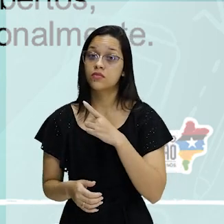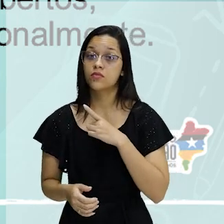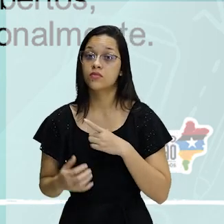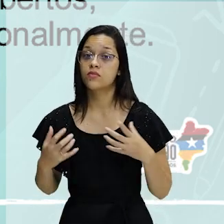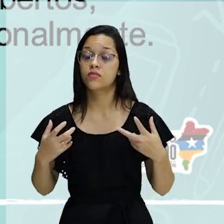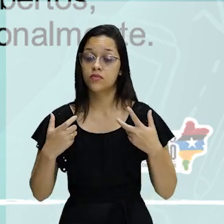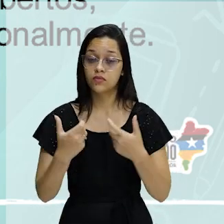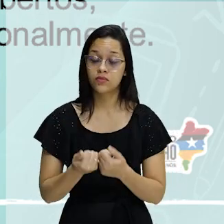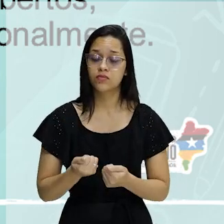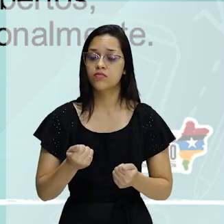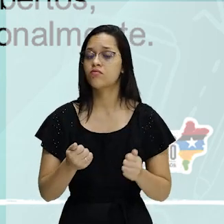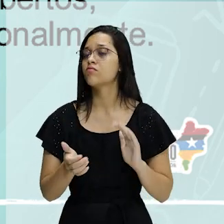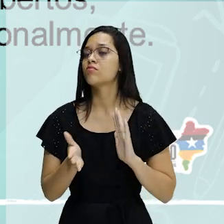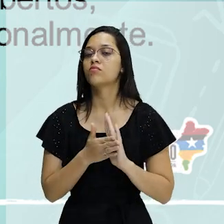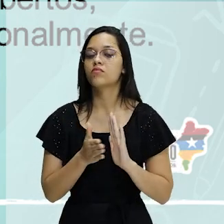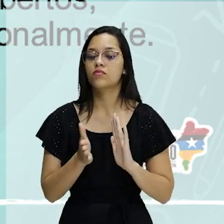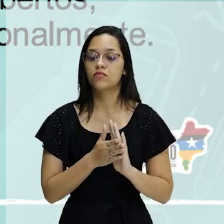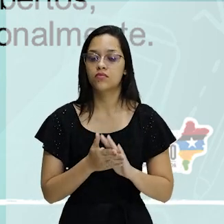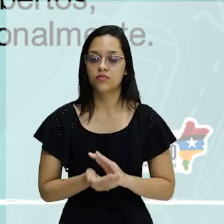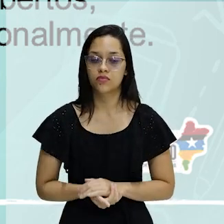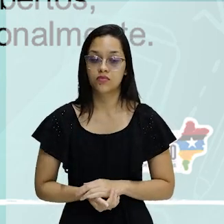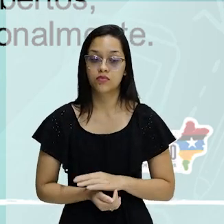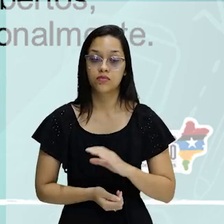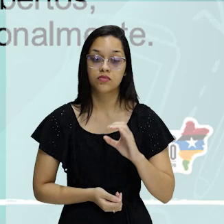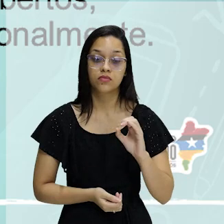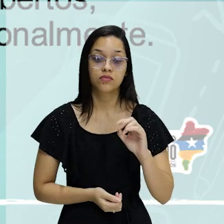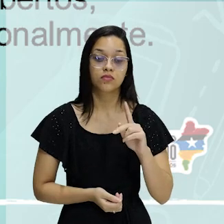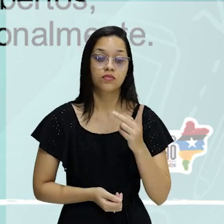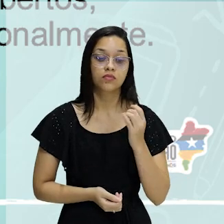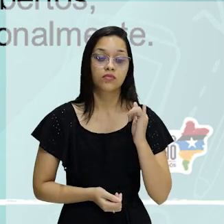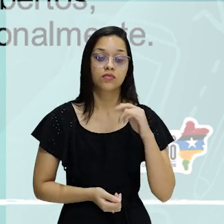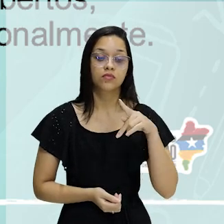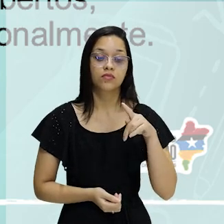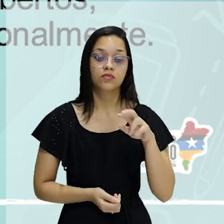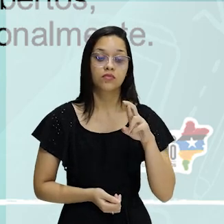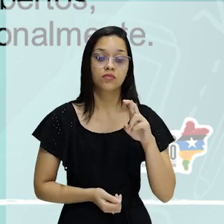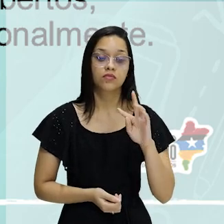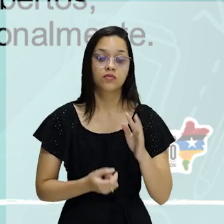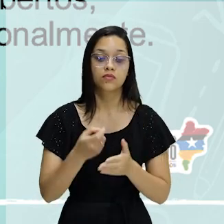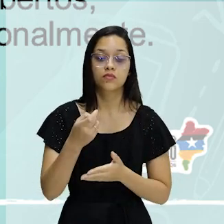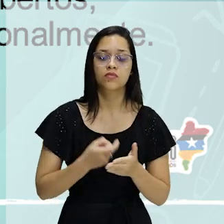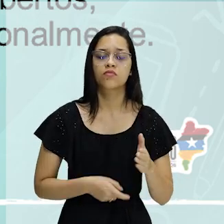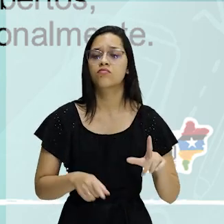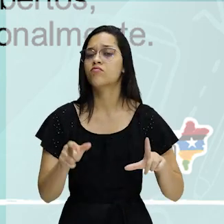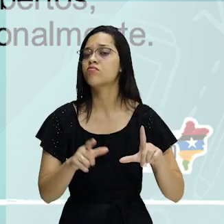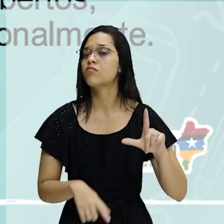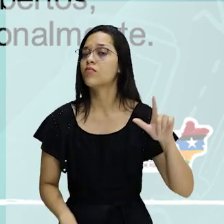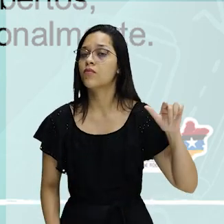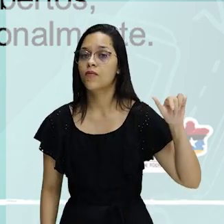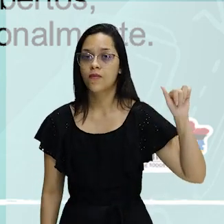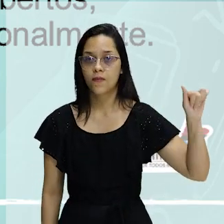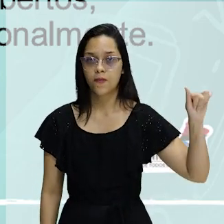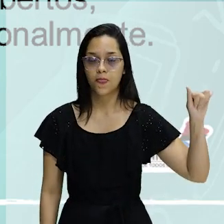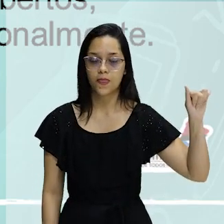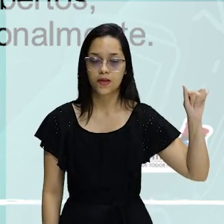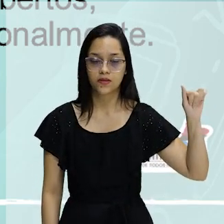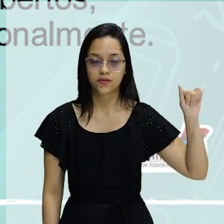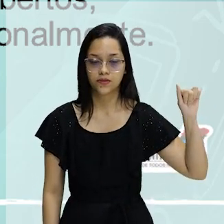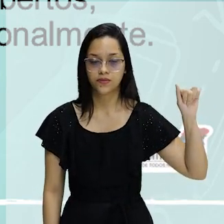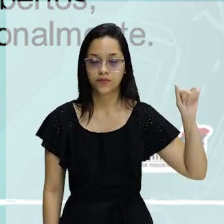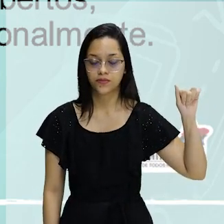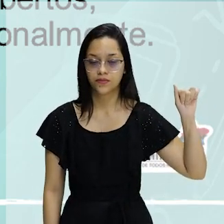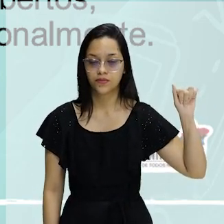toda essa proposição. O hipertexto. Letra A. É uma estratégia